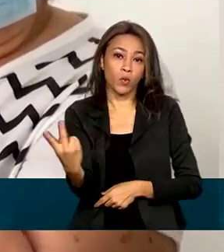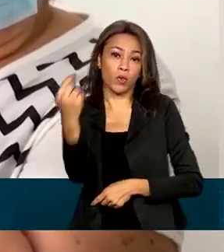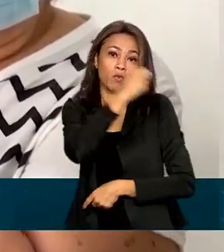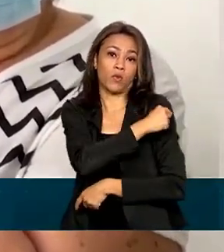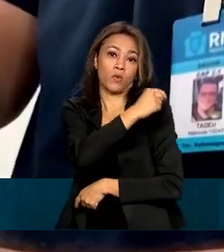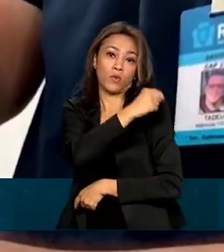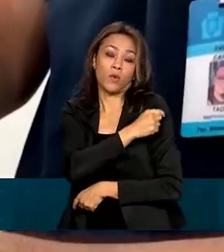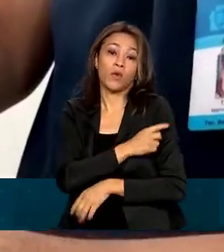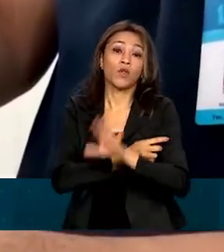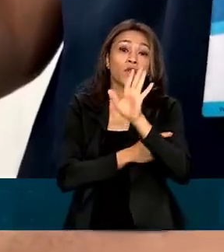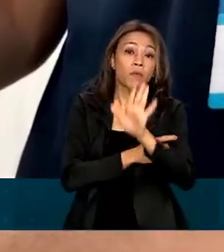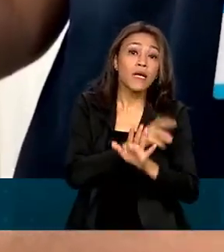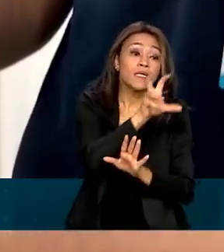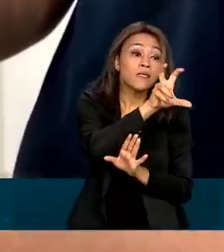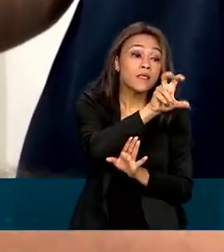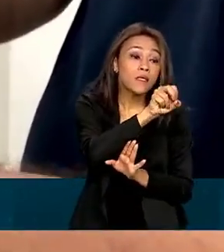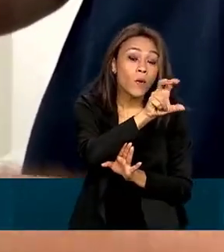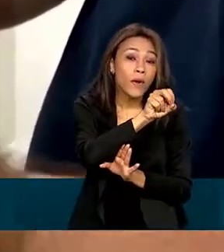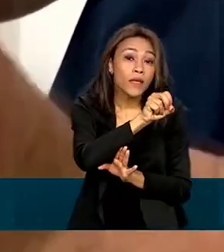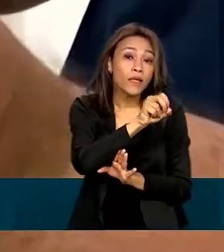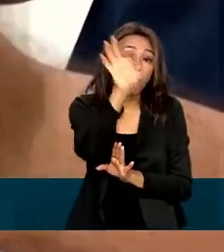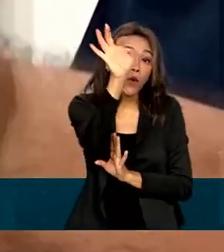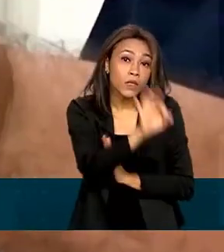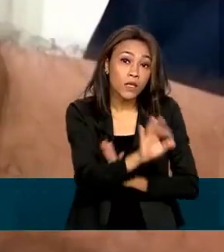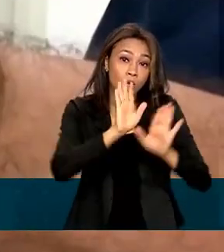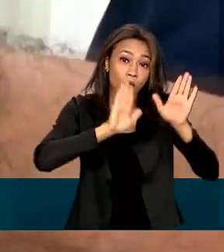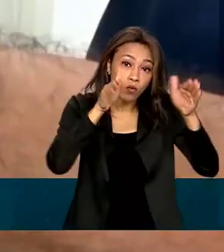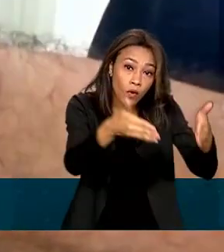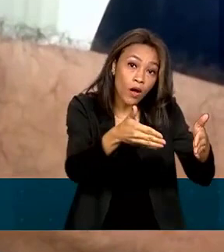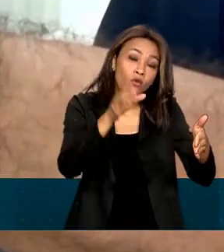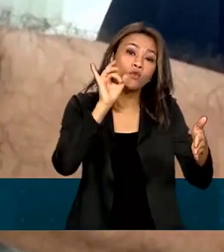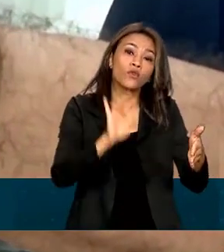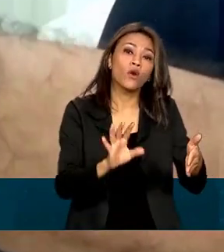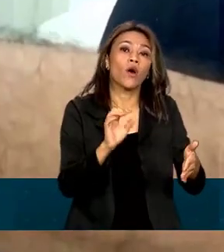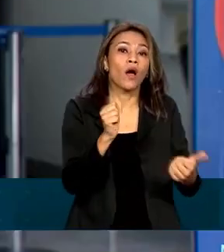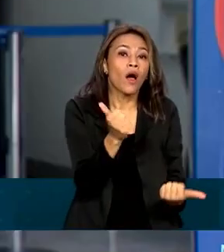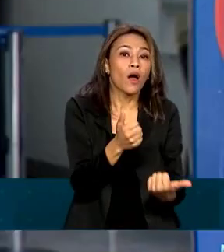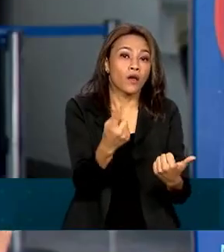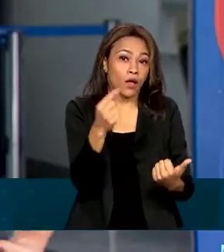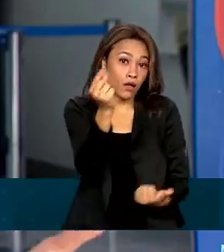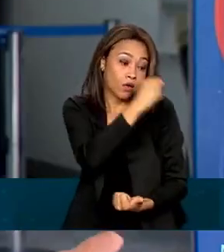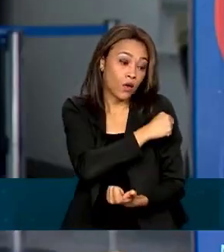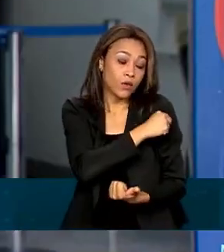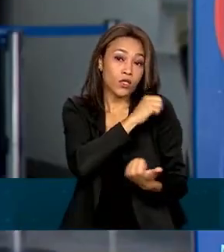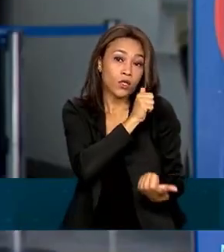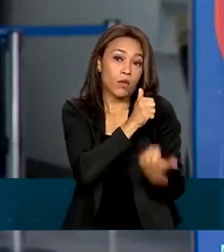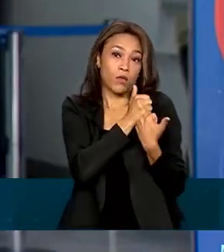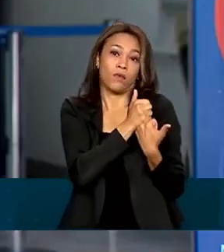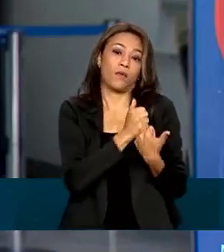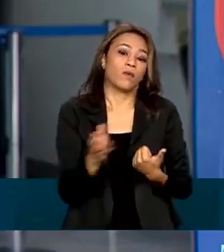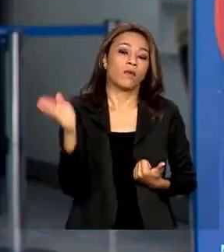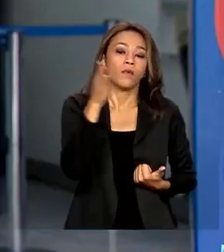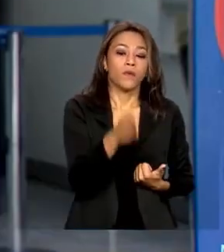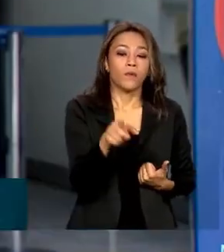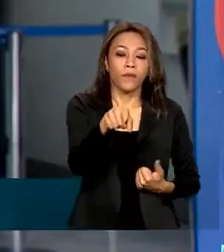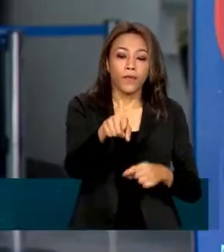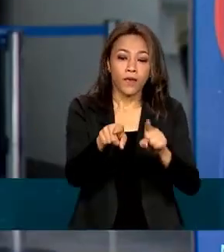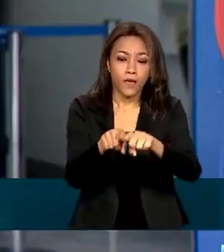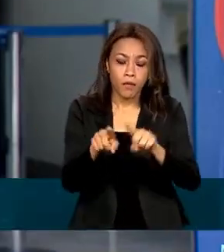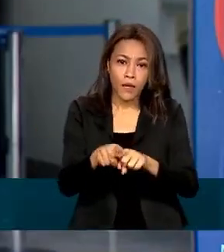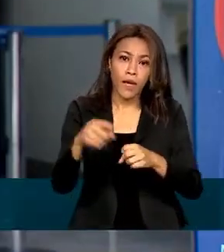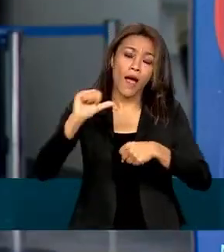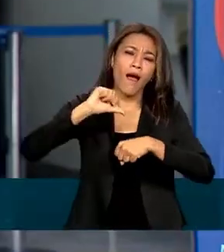mas apenas 50% do público-alvo tomou a dose de reforço. Sobre a nova variante da Ômicron, conhecida como